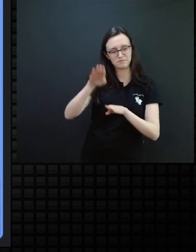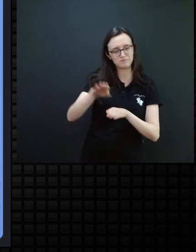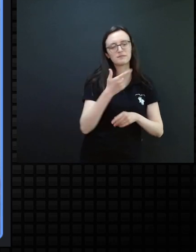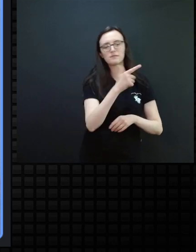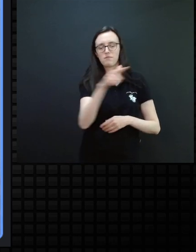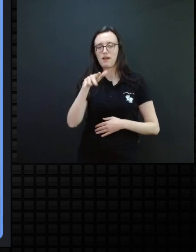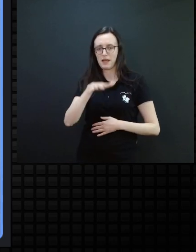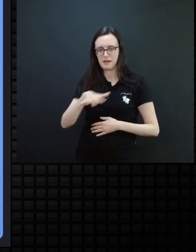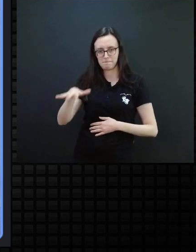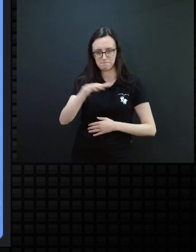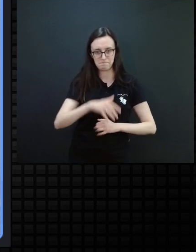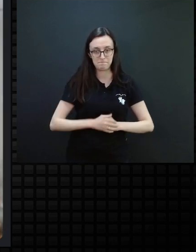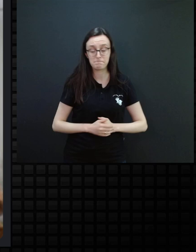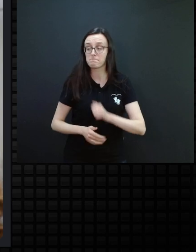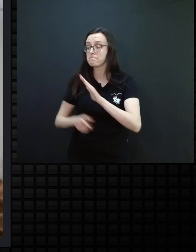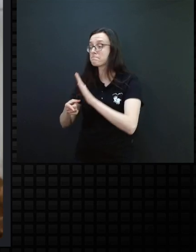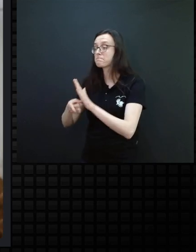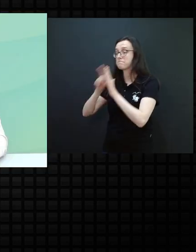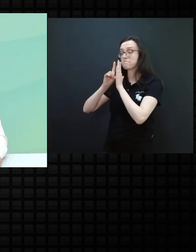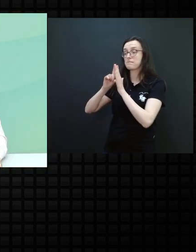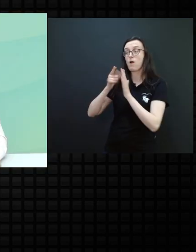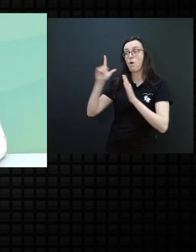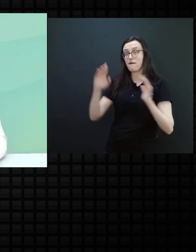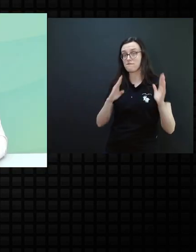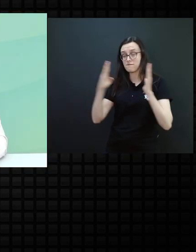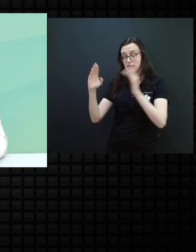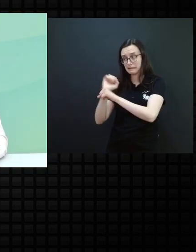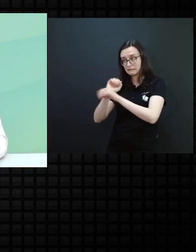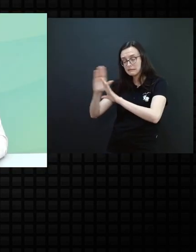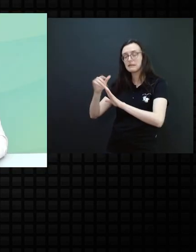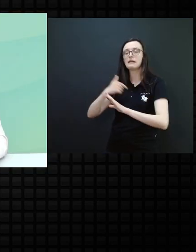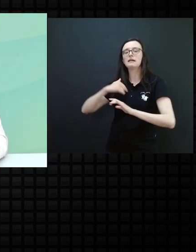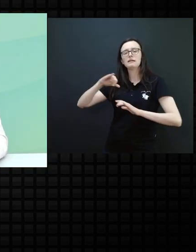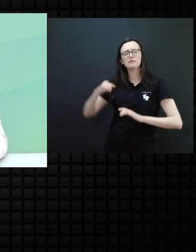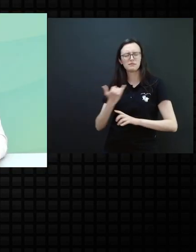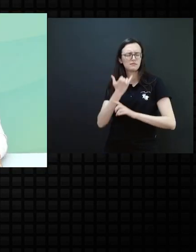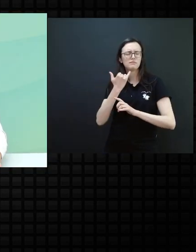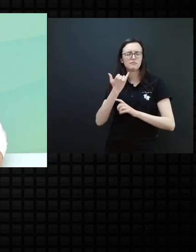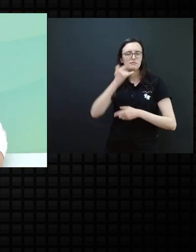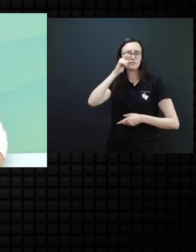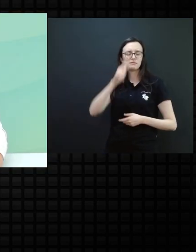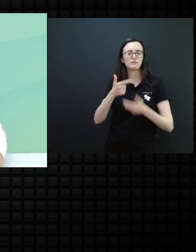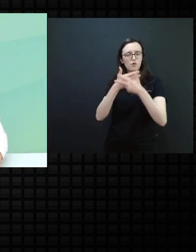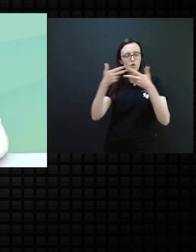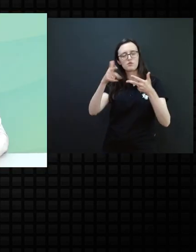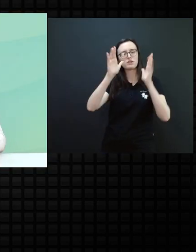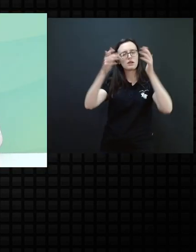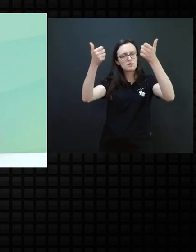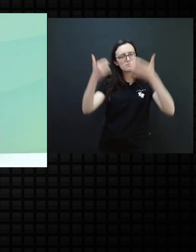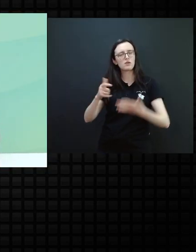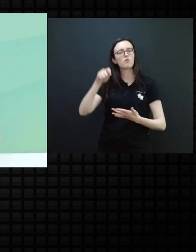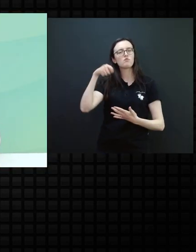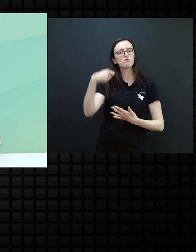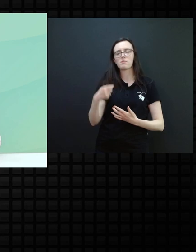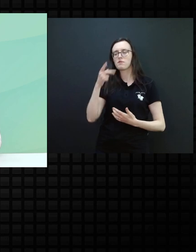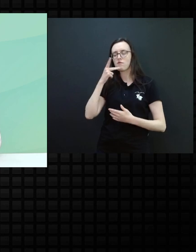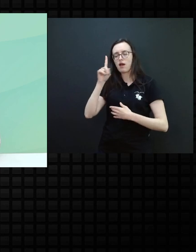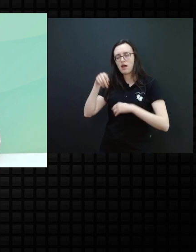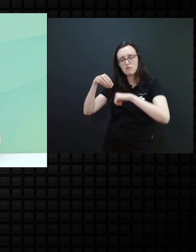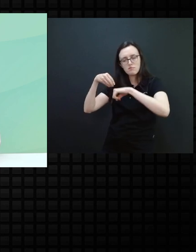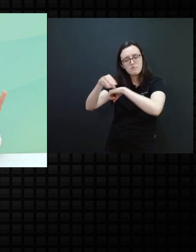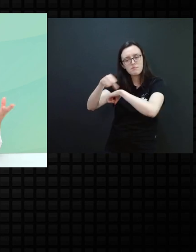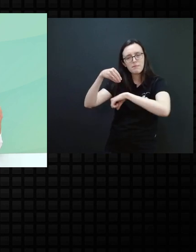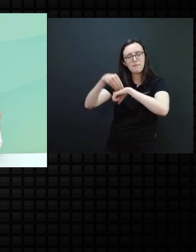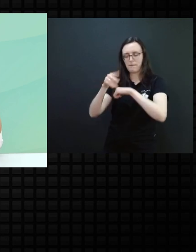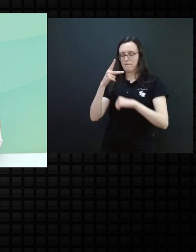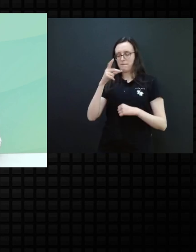fases. Eu, só antes de você entrar em outra fase, acho que é algo muito interessante, que você até falou, né, da sua pista, né, que você